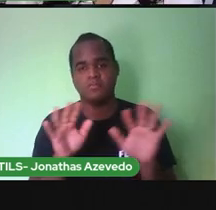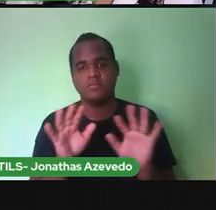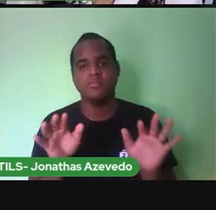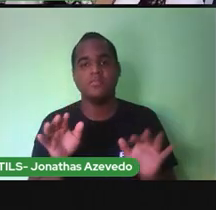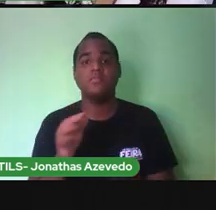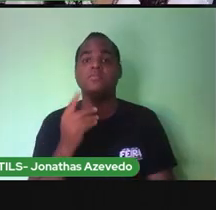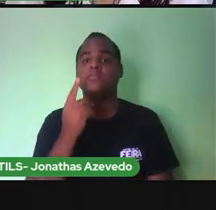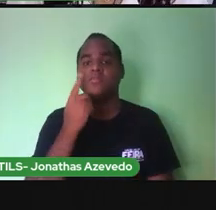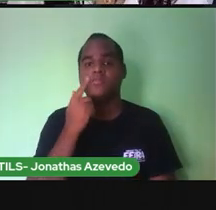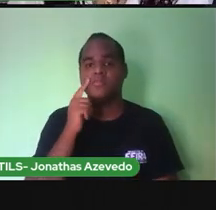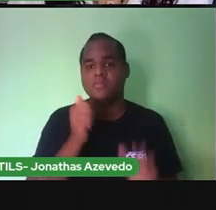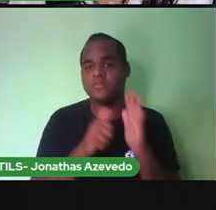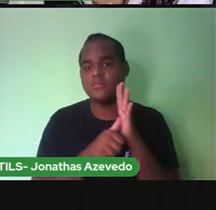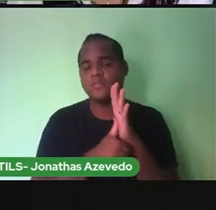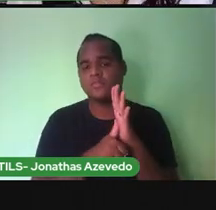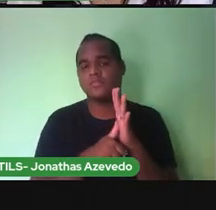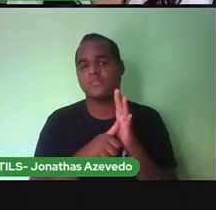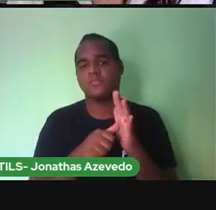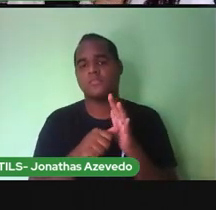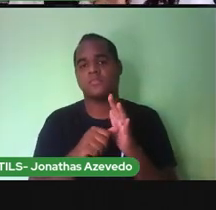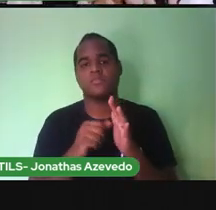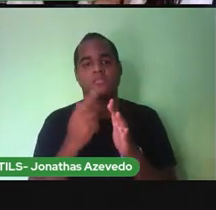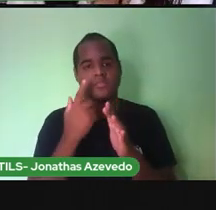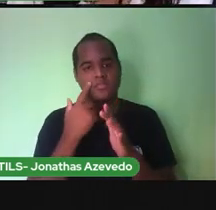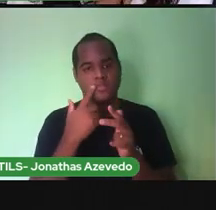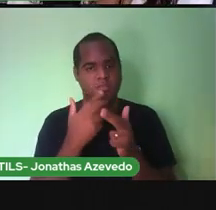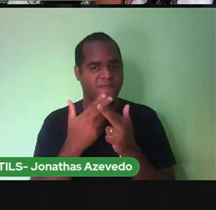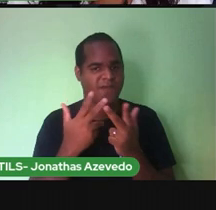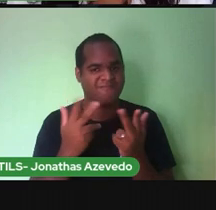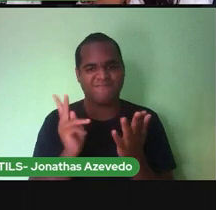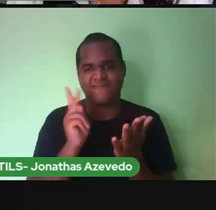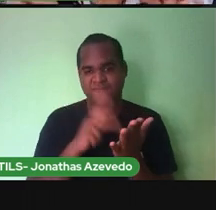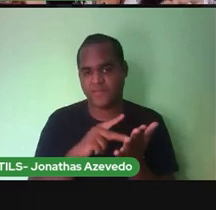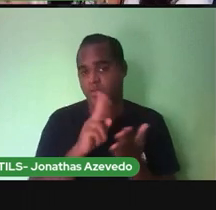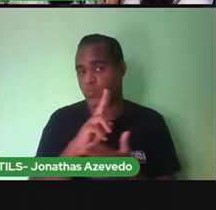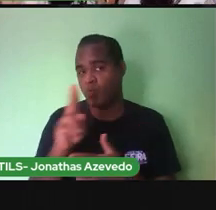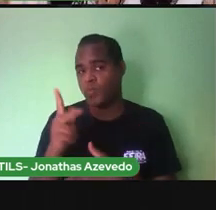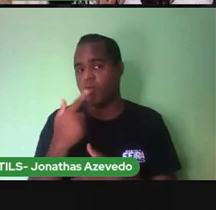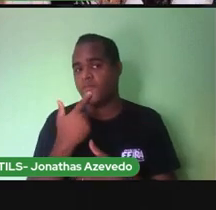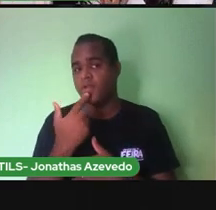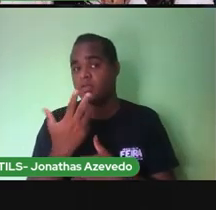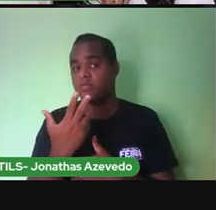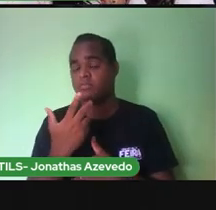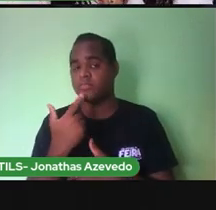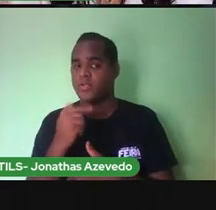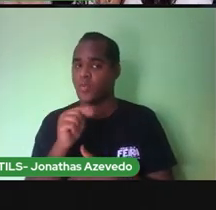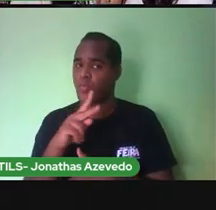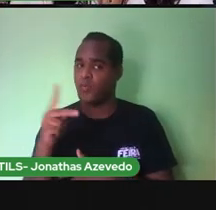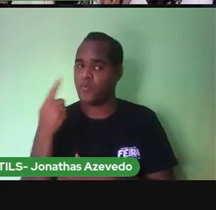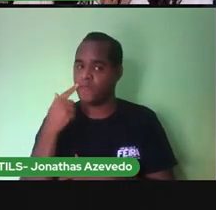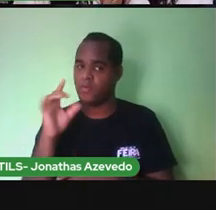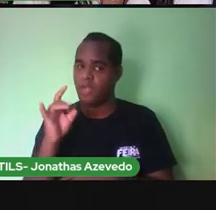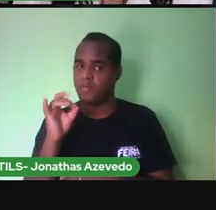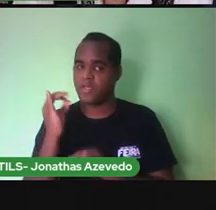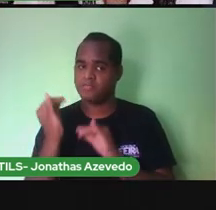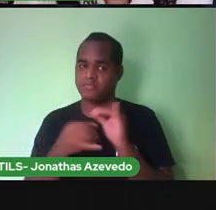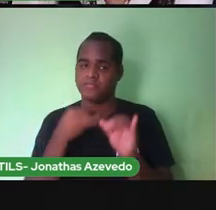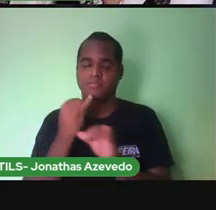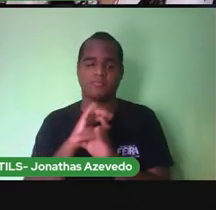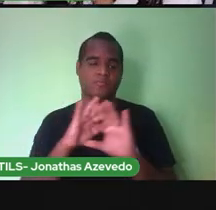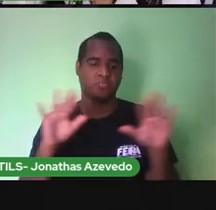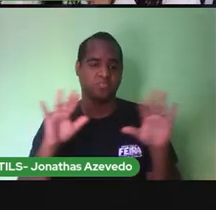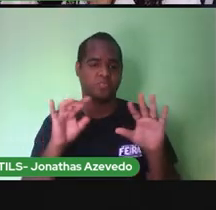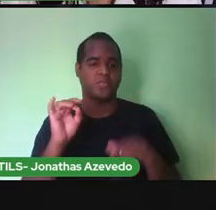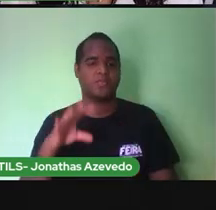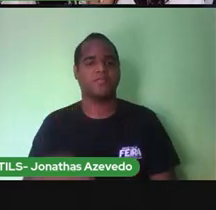identidade. Essa digital também. Não é uma digital da PRO. É uma digital que a PRO pegou uma foto na internet e colocou aí,